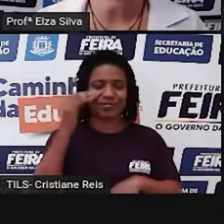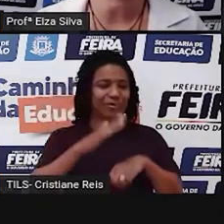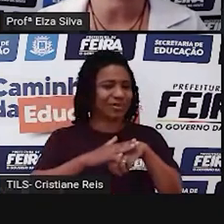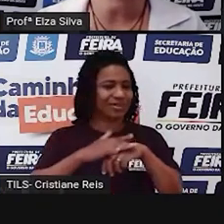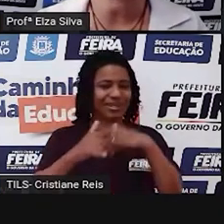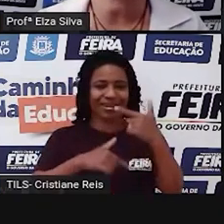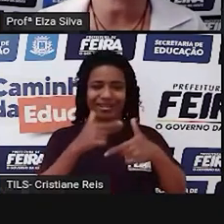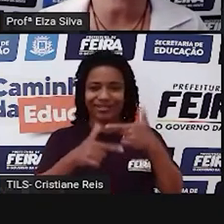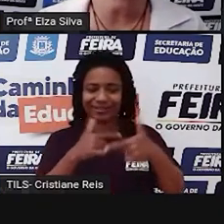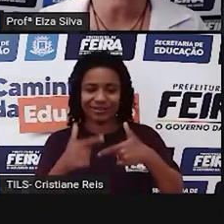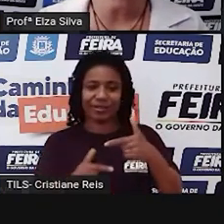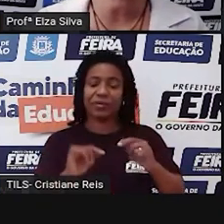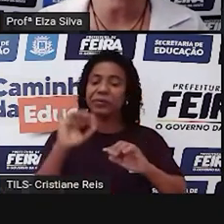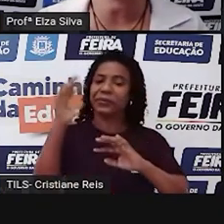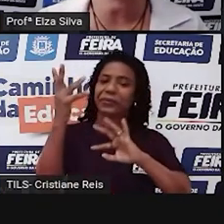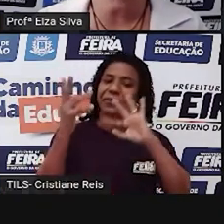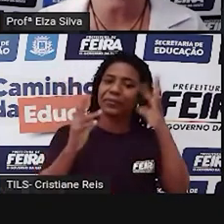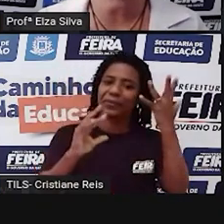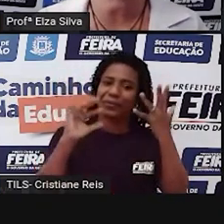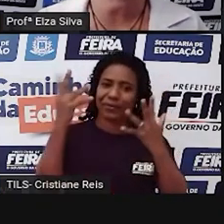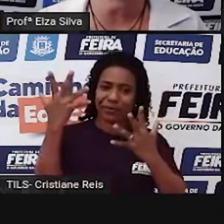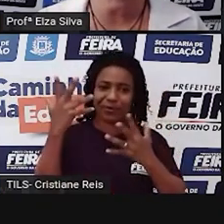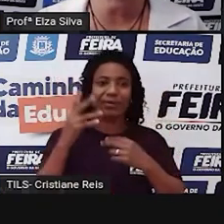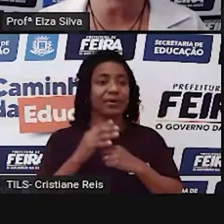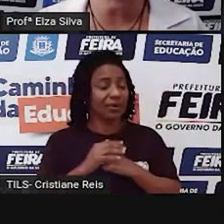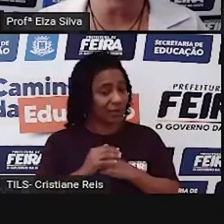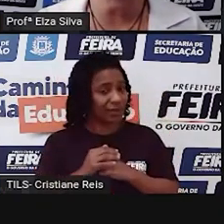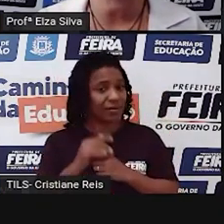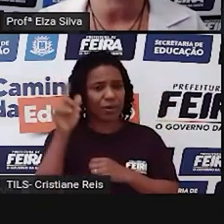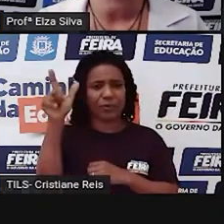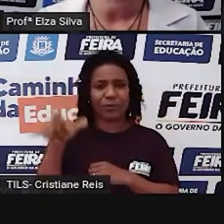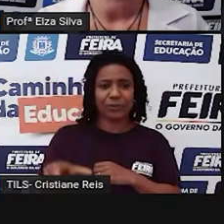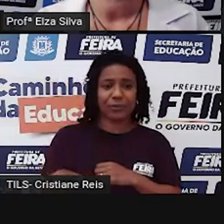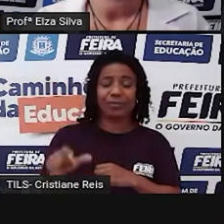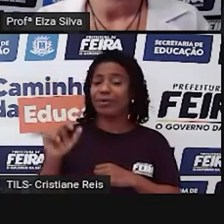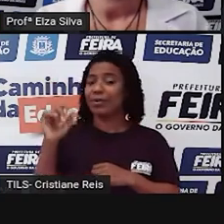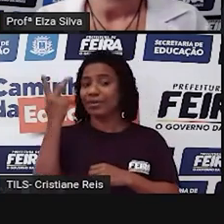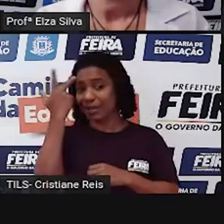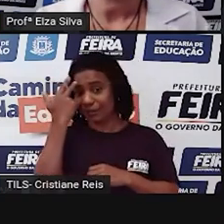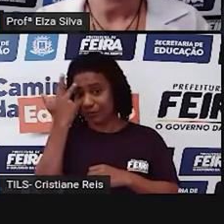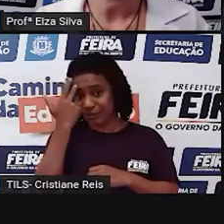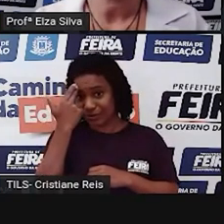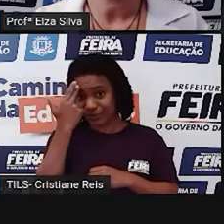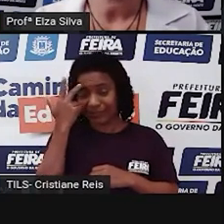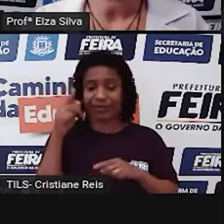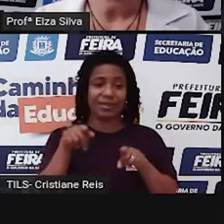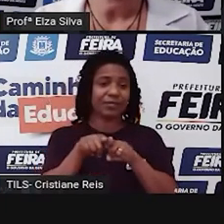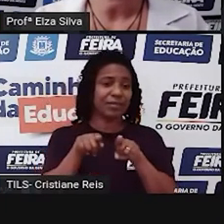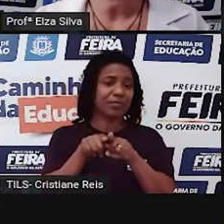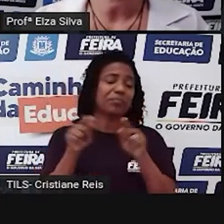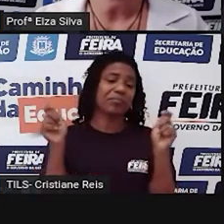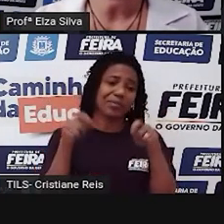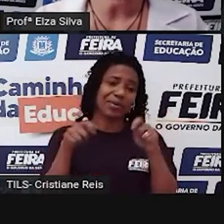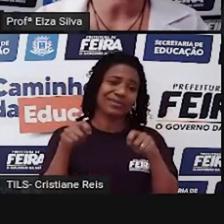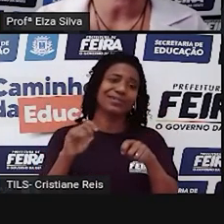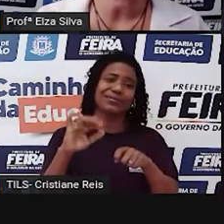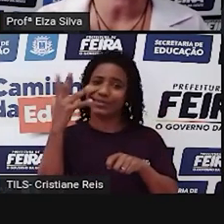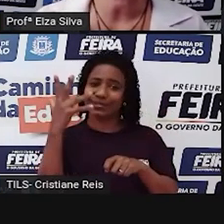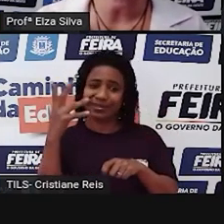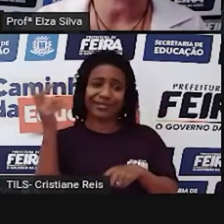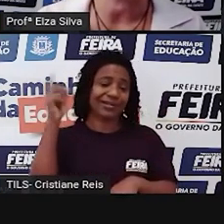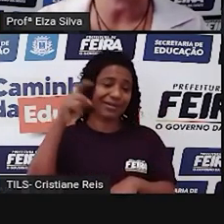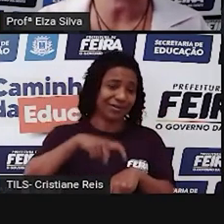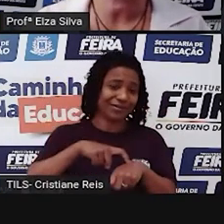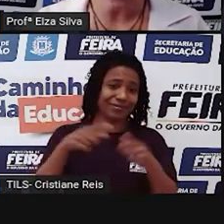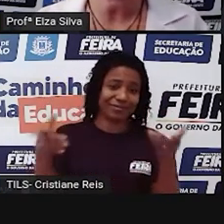descrever acontecimentos, estados, fenômenos da natureza. E eles podem ocorrer no presente, no passado e